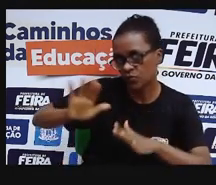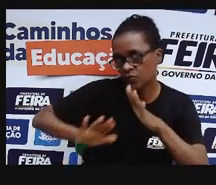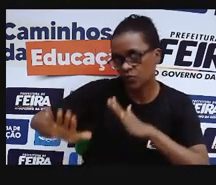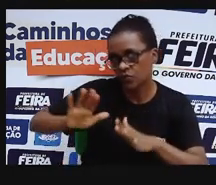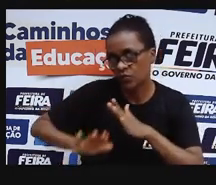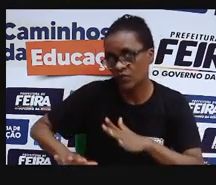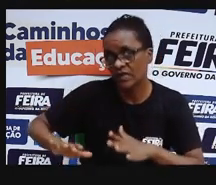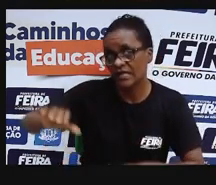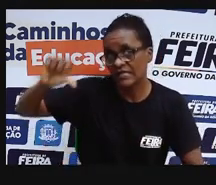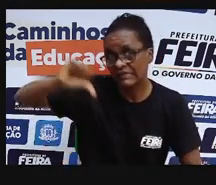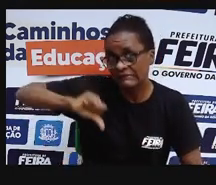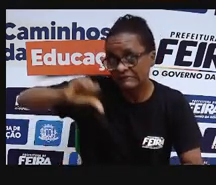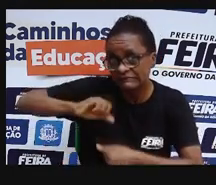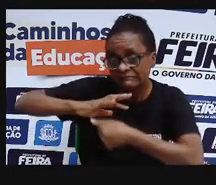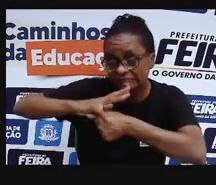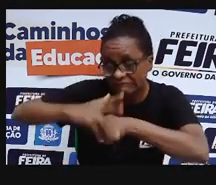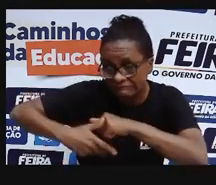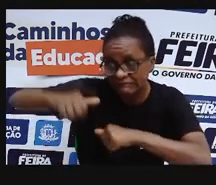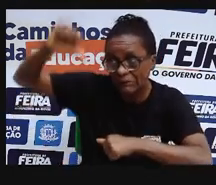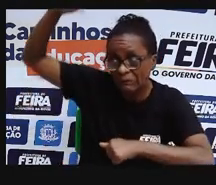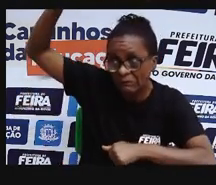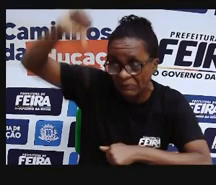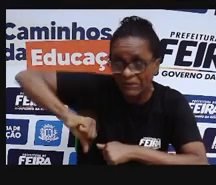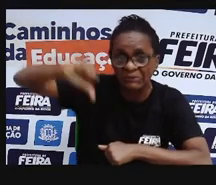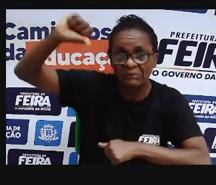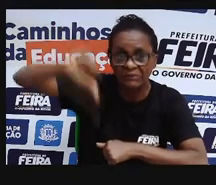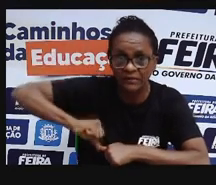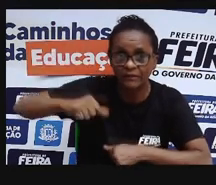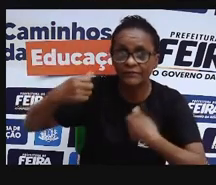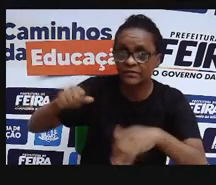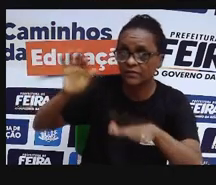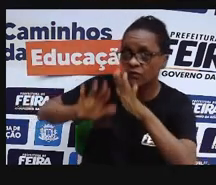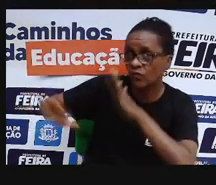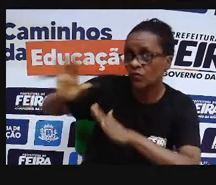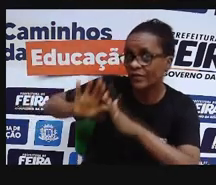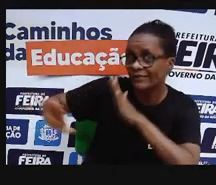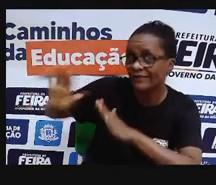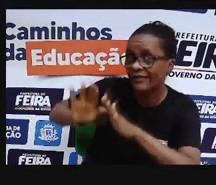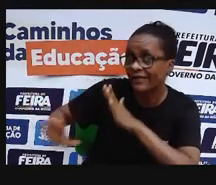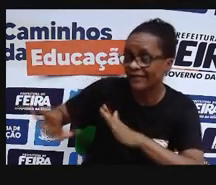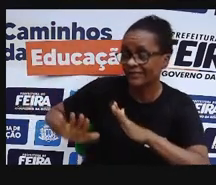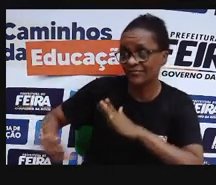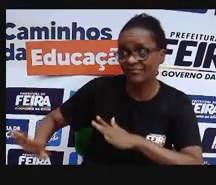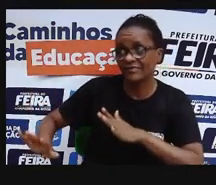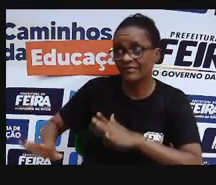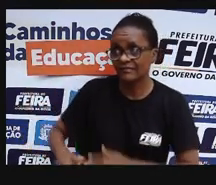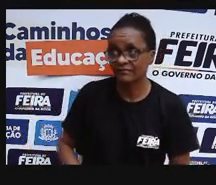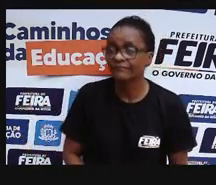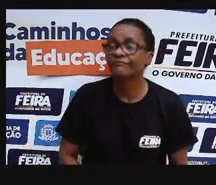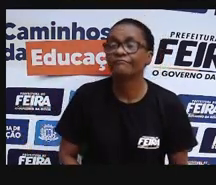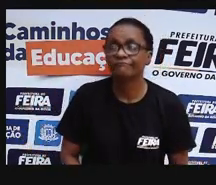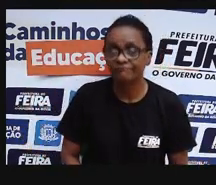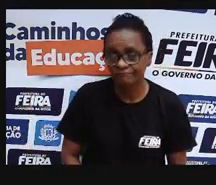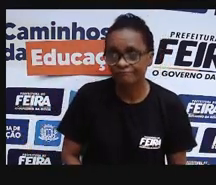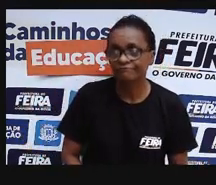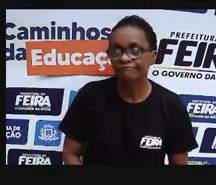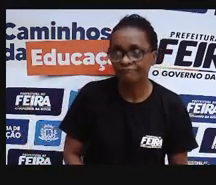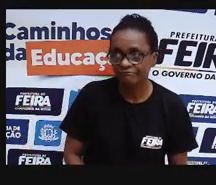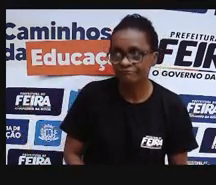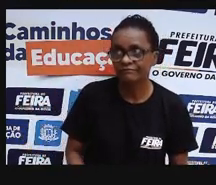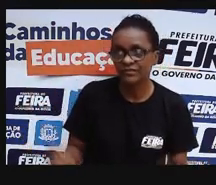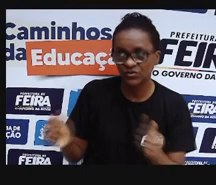grave da doença. Então, a gente precisa cuidar dessas pessoas e ter a responsabilidade de cuidar de quem está próximo de nós.